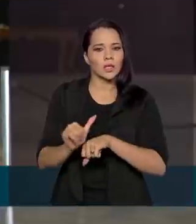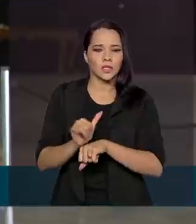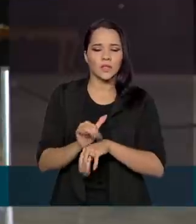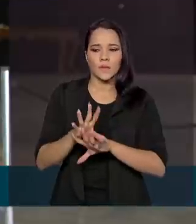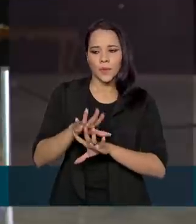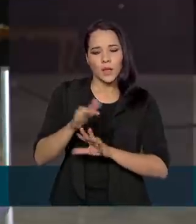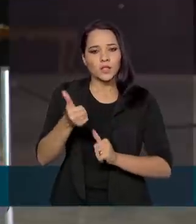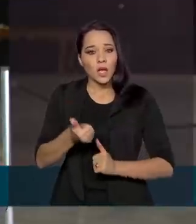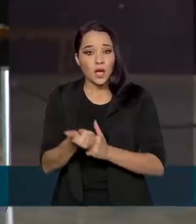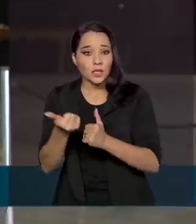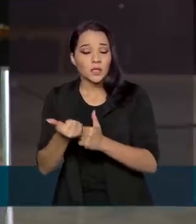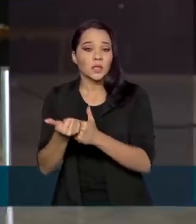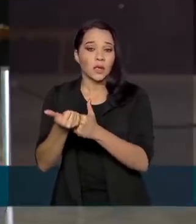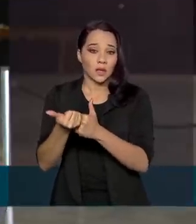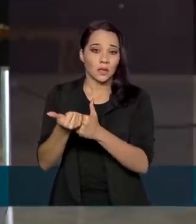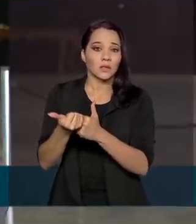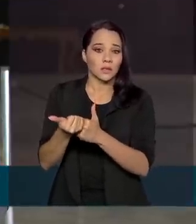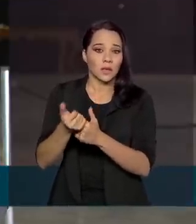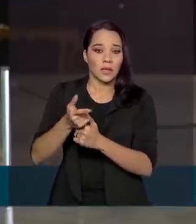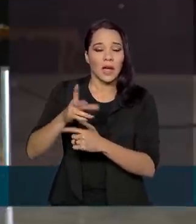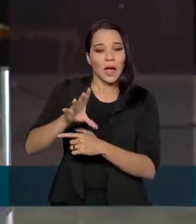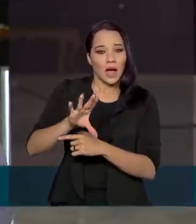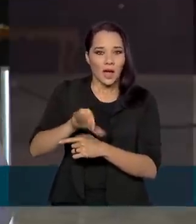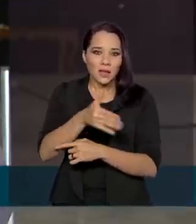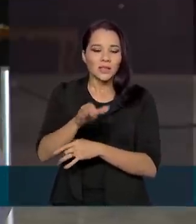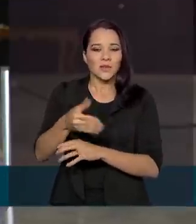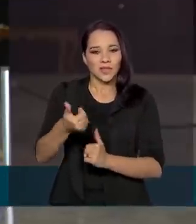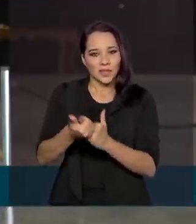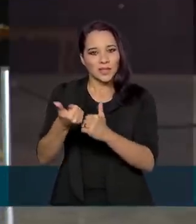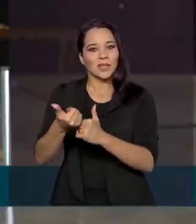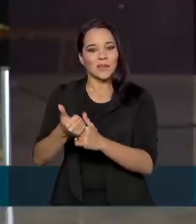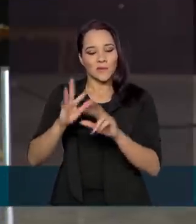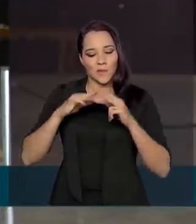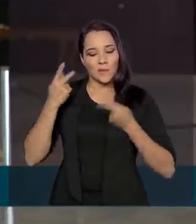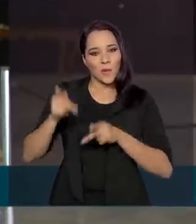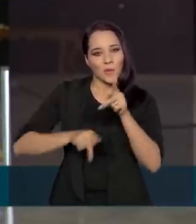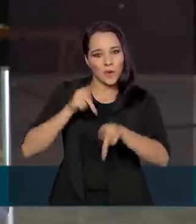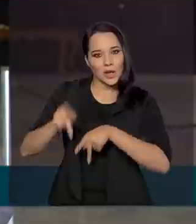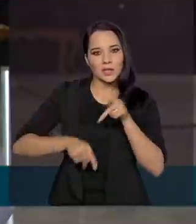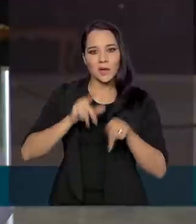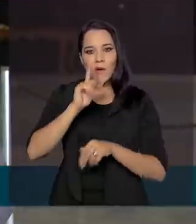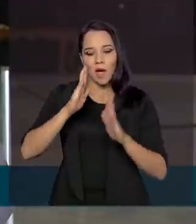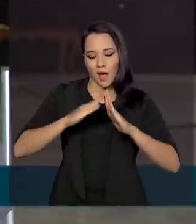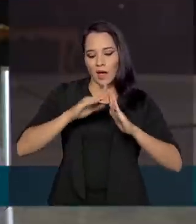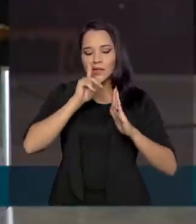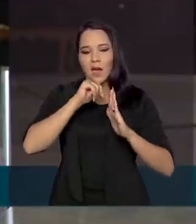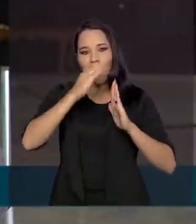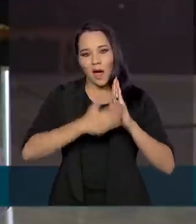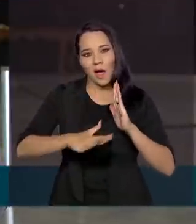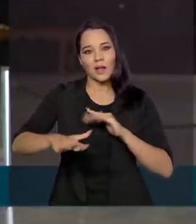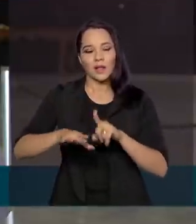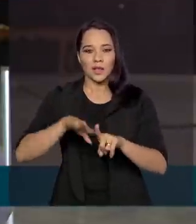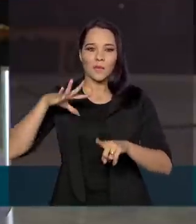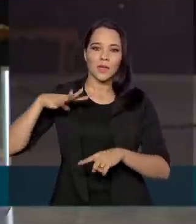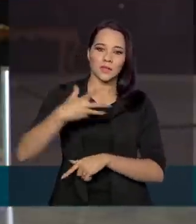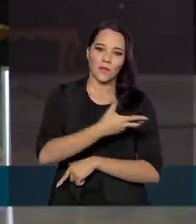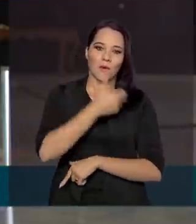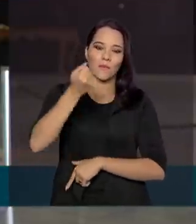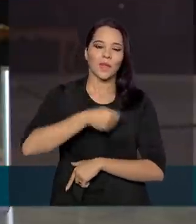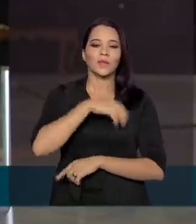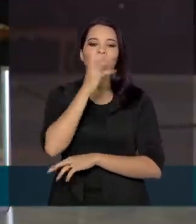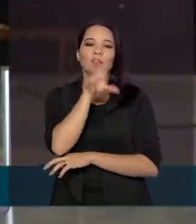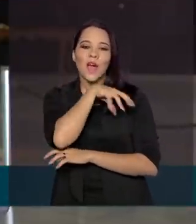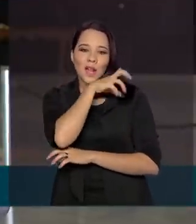assistência, aliás, ações de assistência humanitária à população ribeirinha e também a resgate de animais